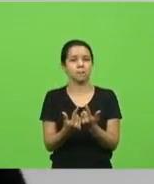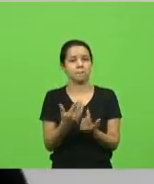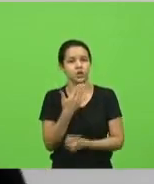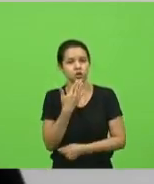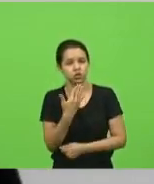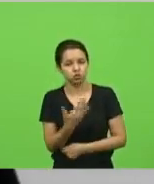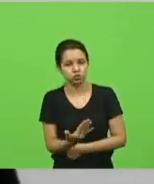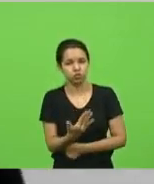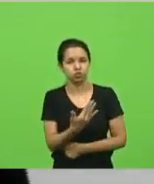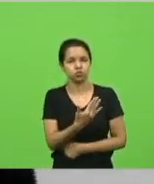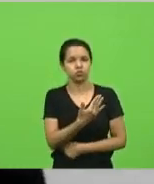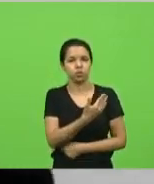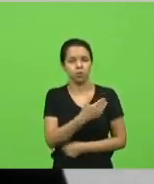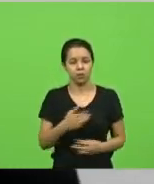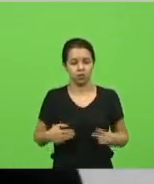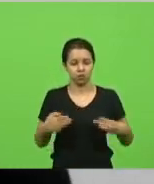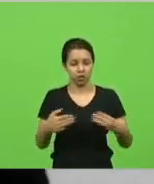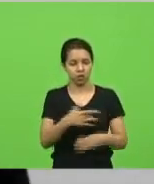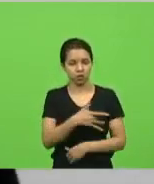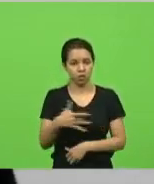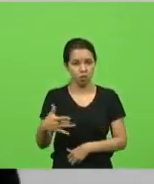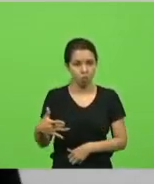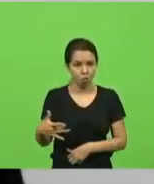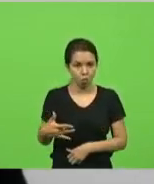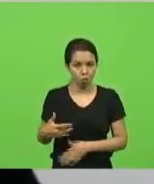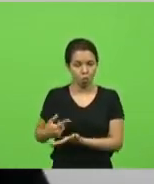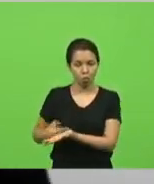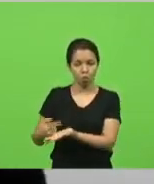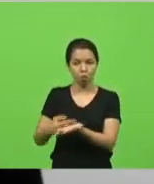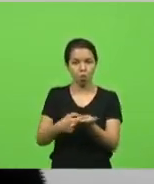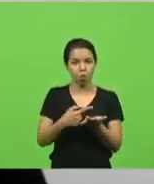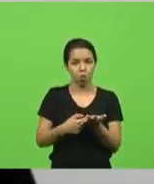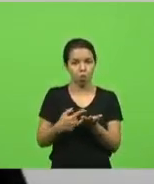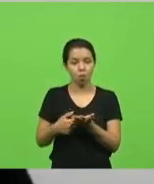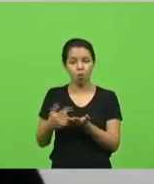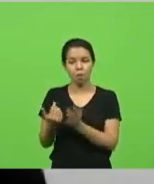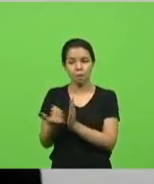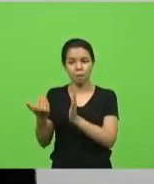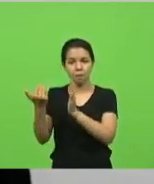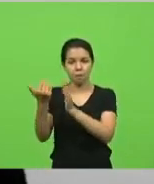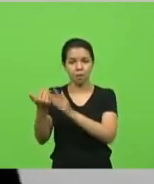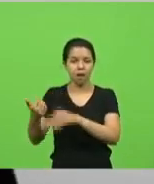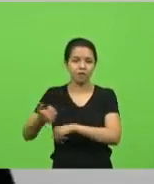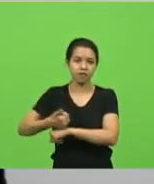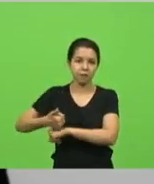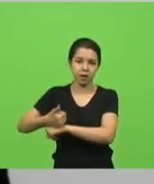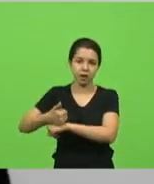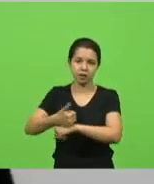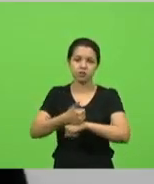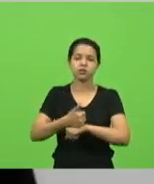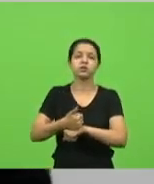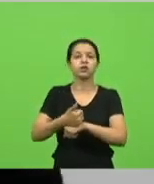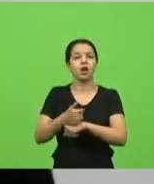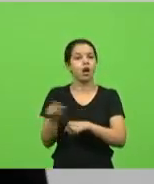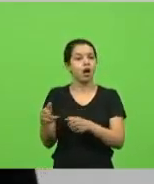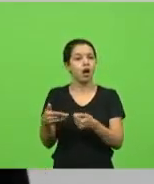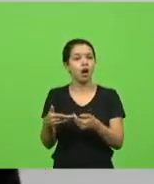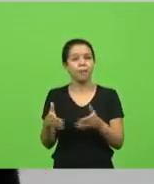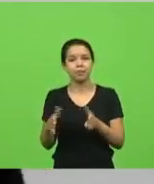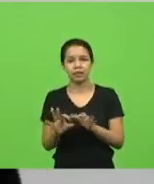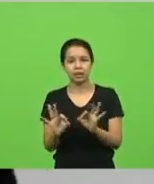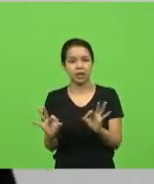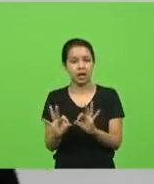para que o Ministério da Saúde faça acordo com mais farmacêuticas. E ele não se abria para isso, fez apenas o acordo com a